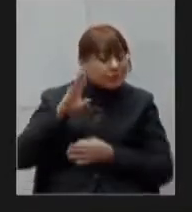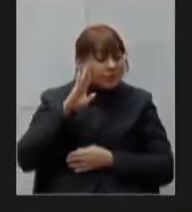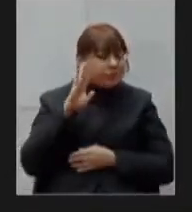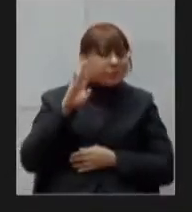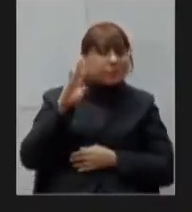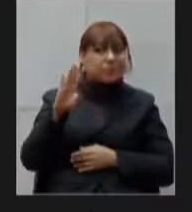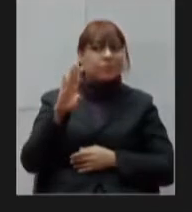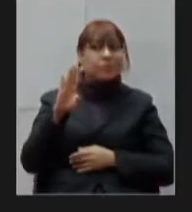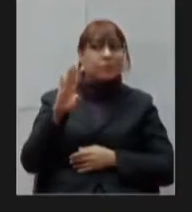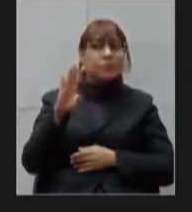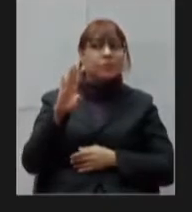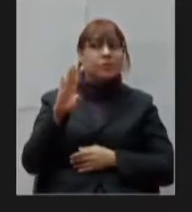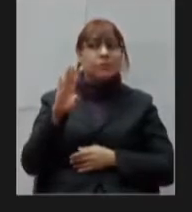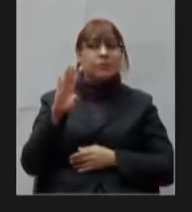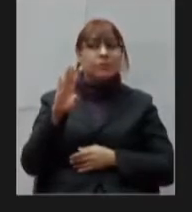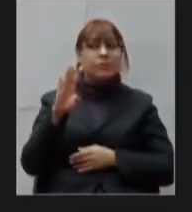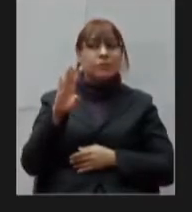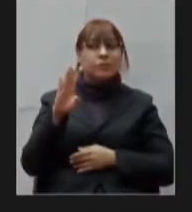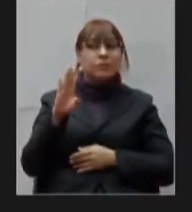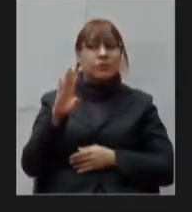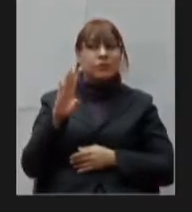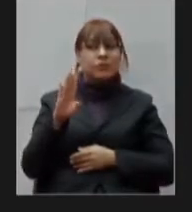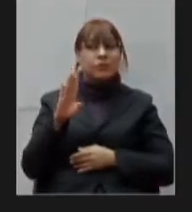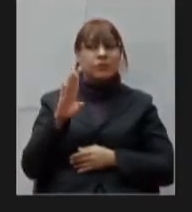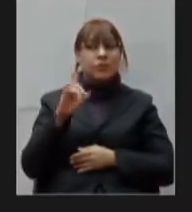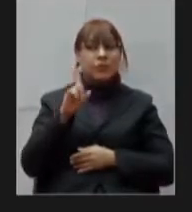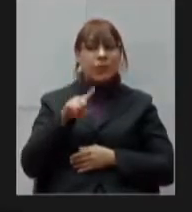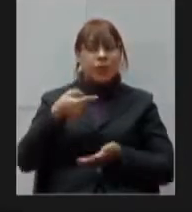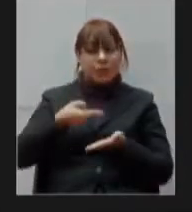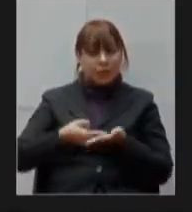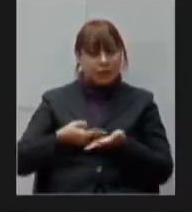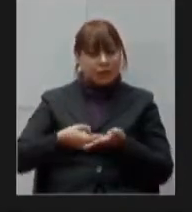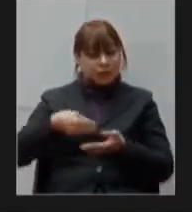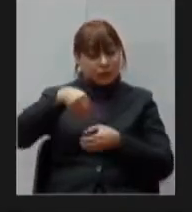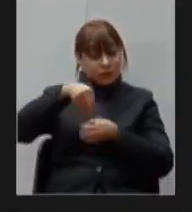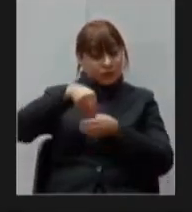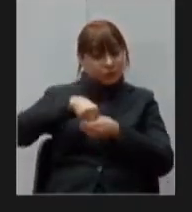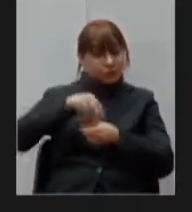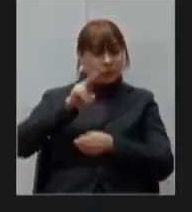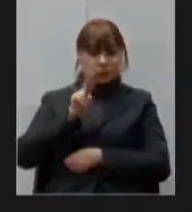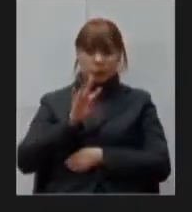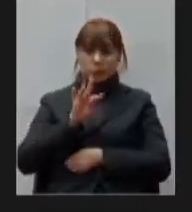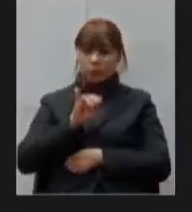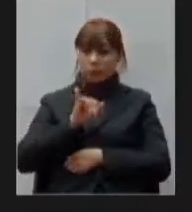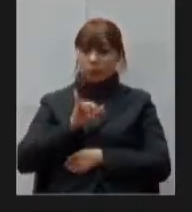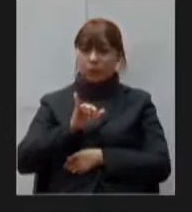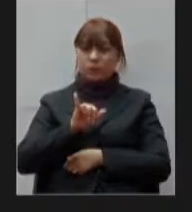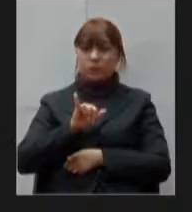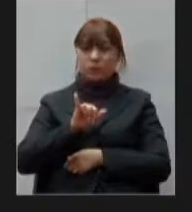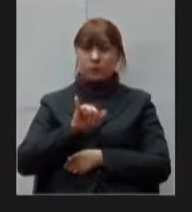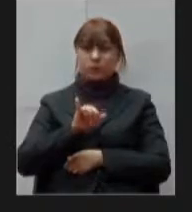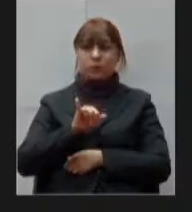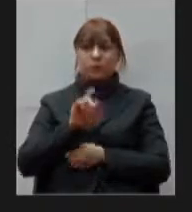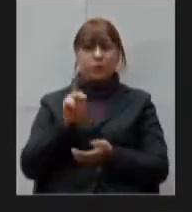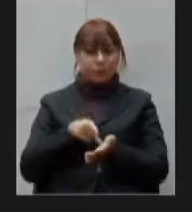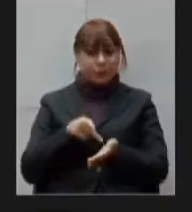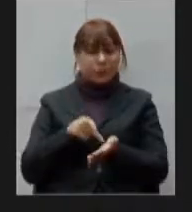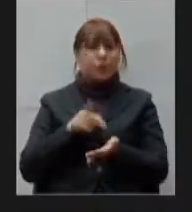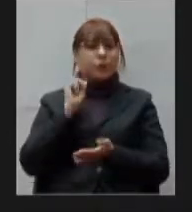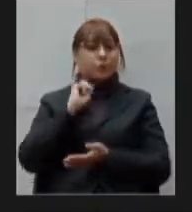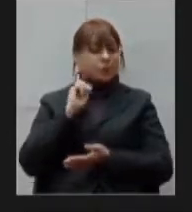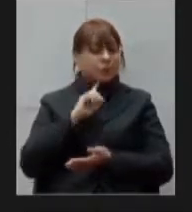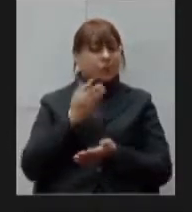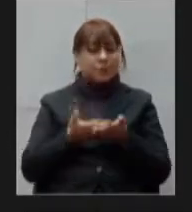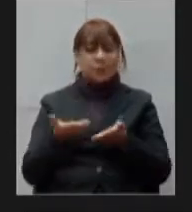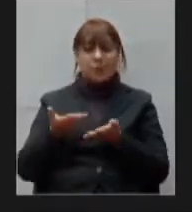em questão ao credenciamento de leitos de UTI isso realmente Minas está perdendo e perdendo